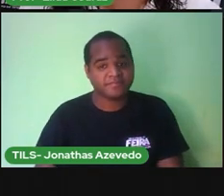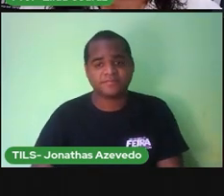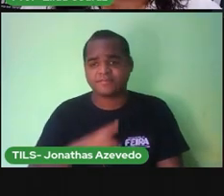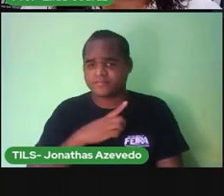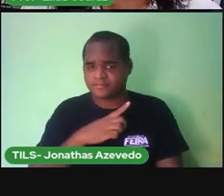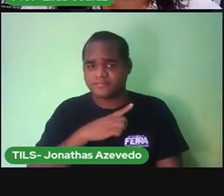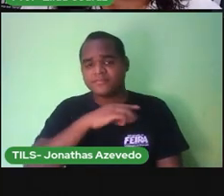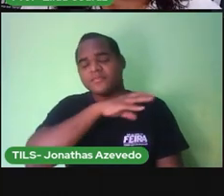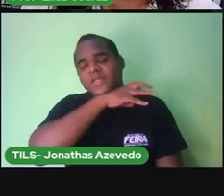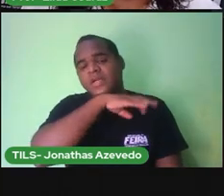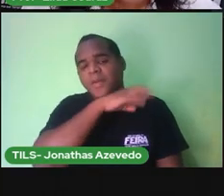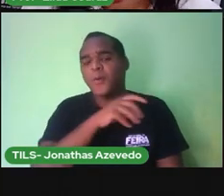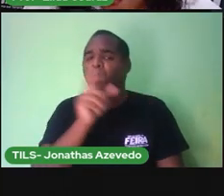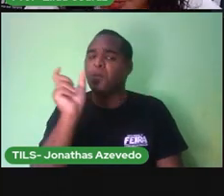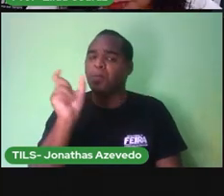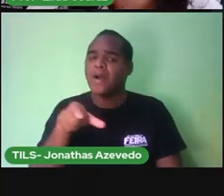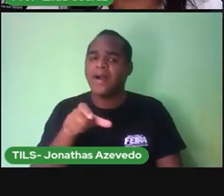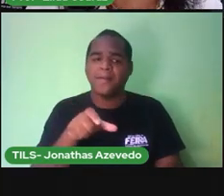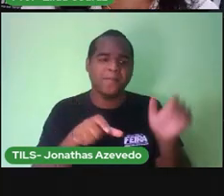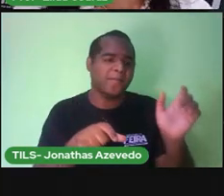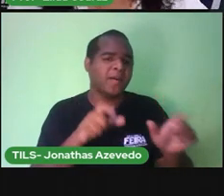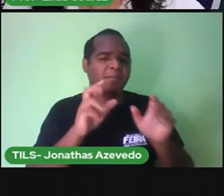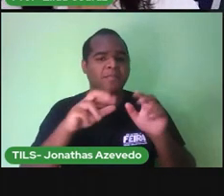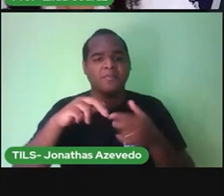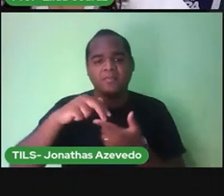com um jeito de andar diferente, não é mesmo?